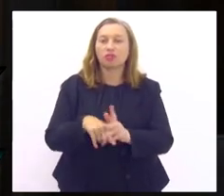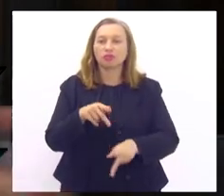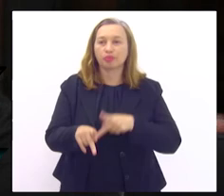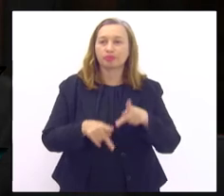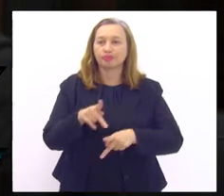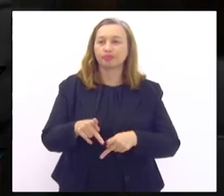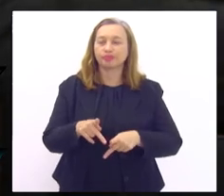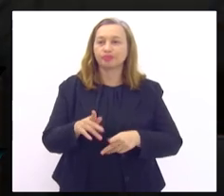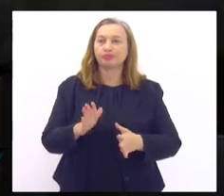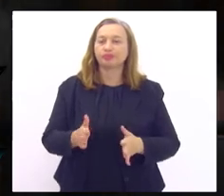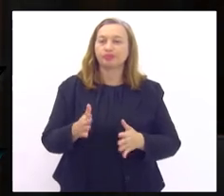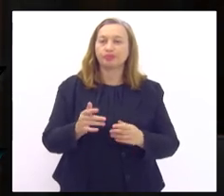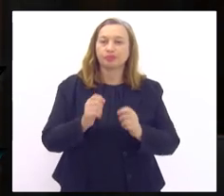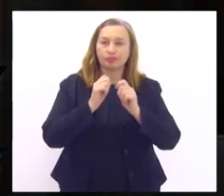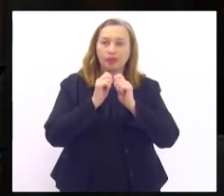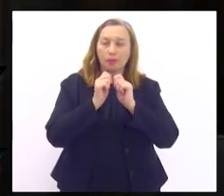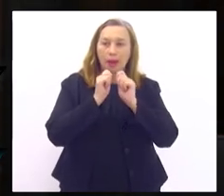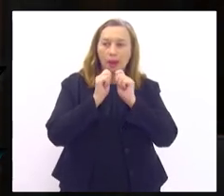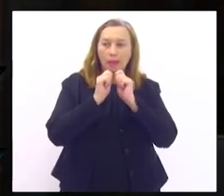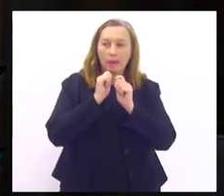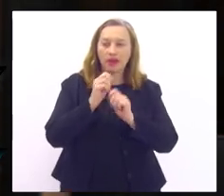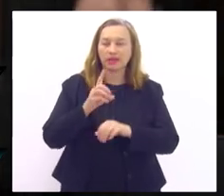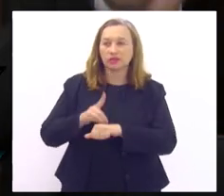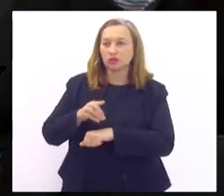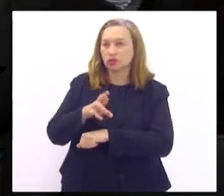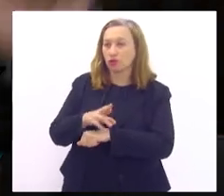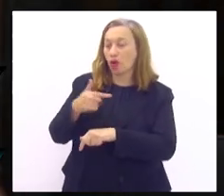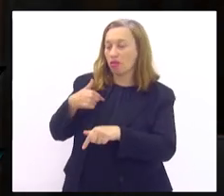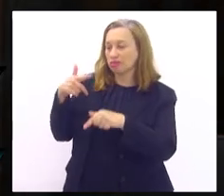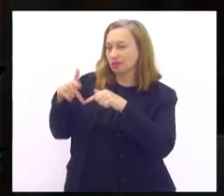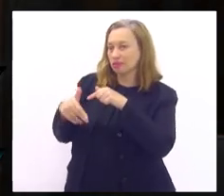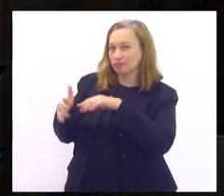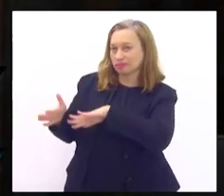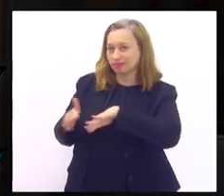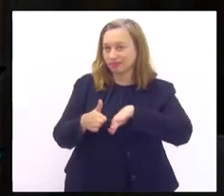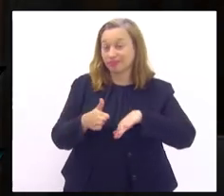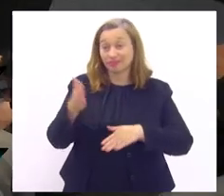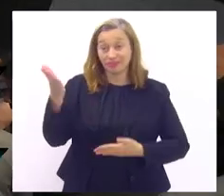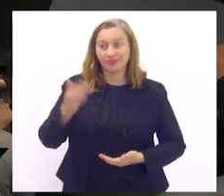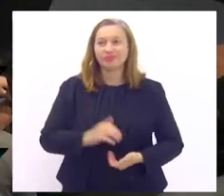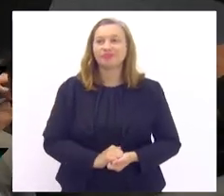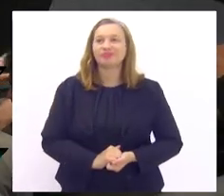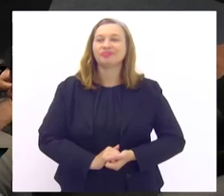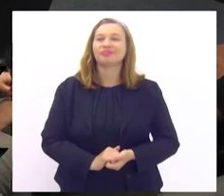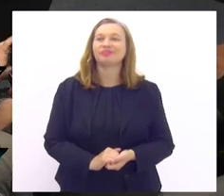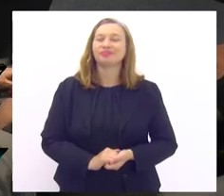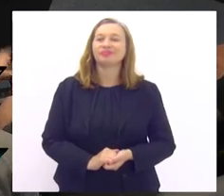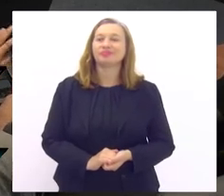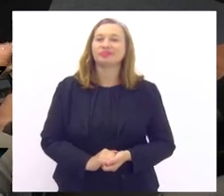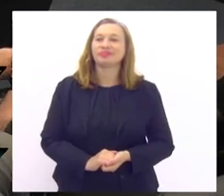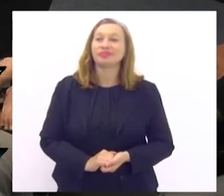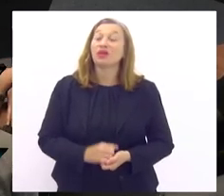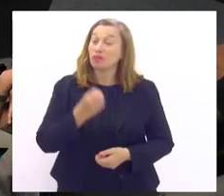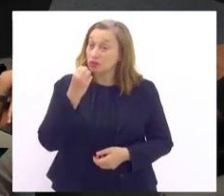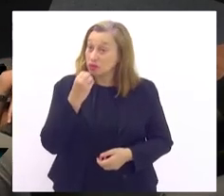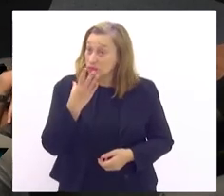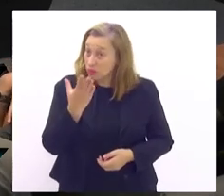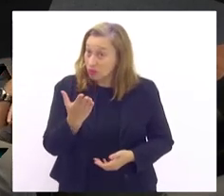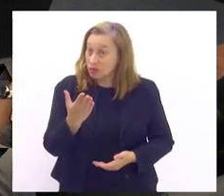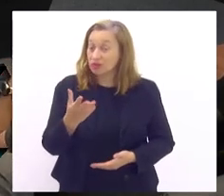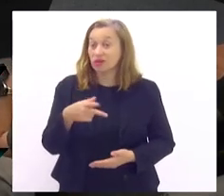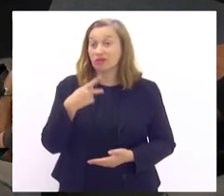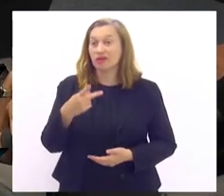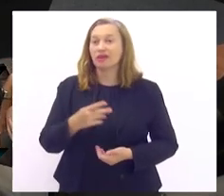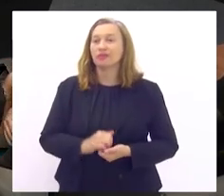faço a palavra para o nosso doutor aqui que eu tinha interrompido foi muito boa sua intervenção